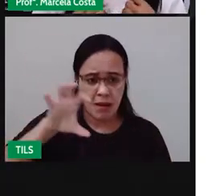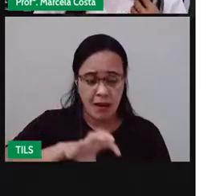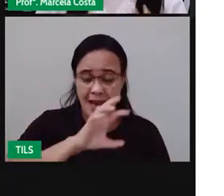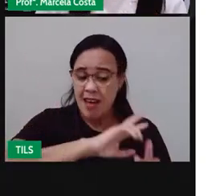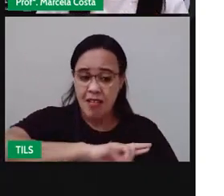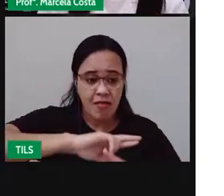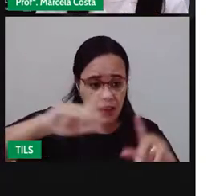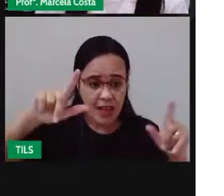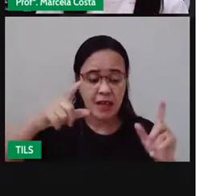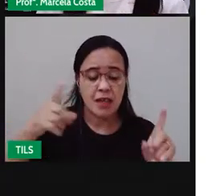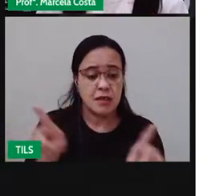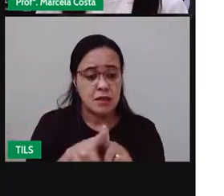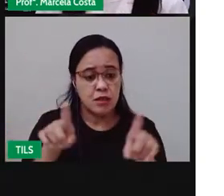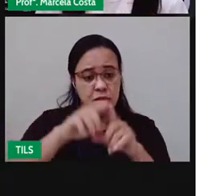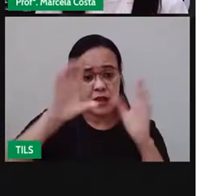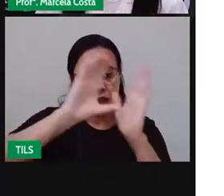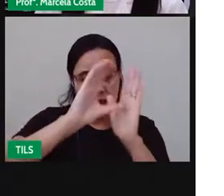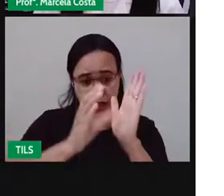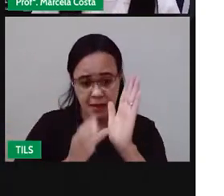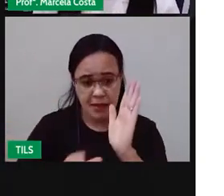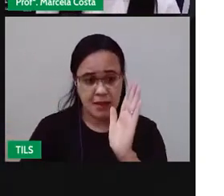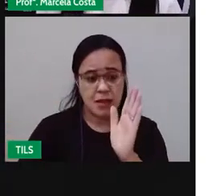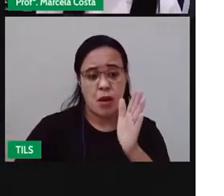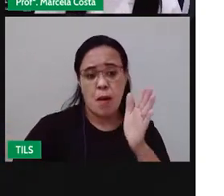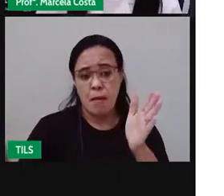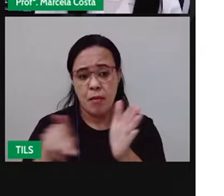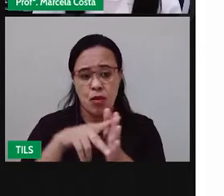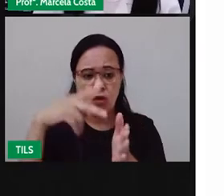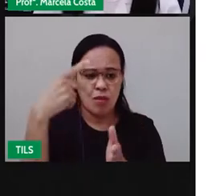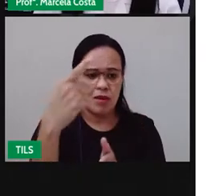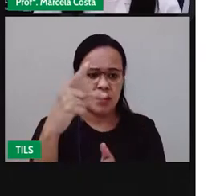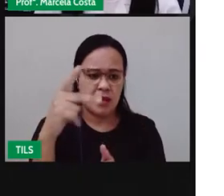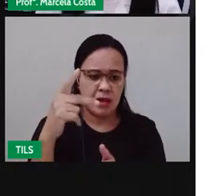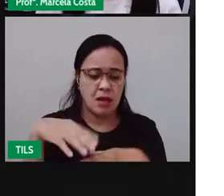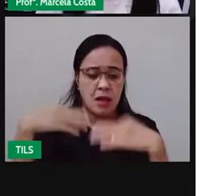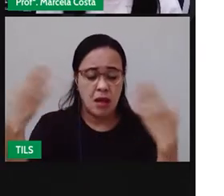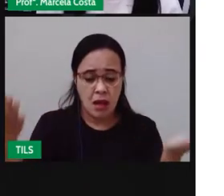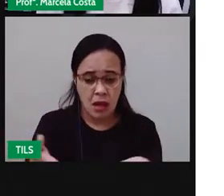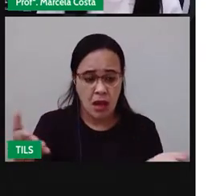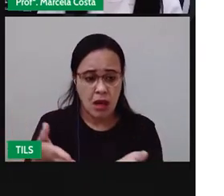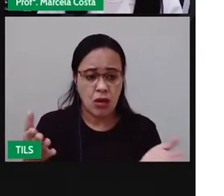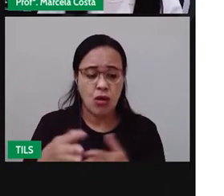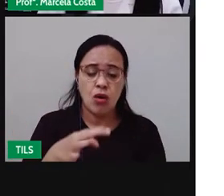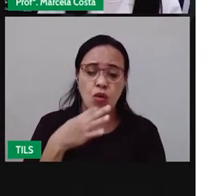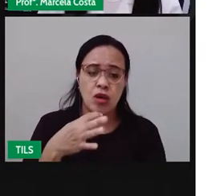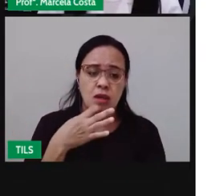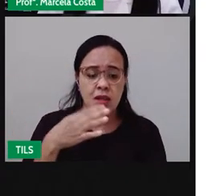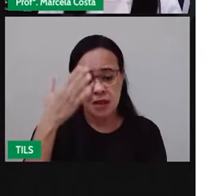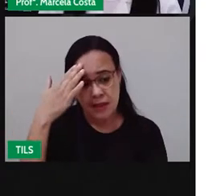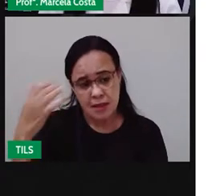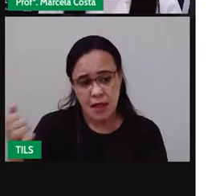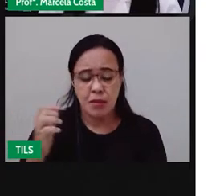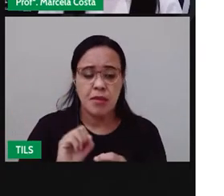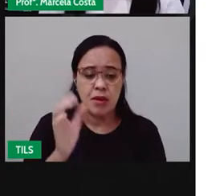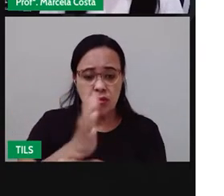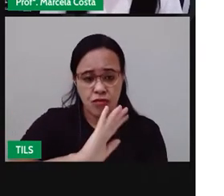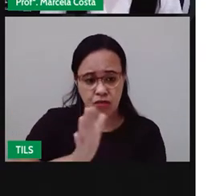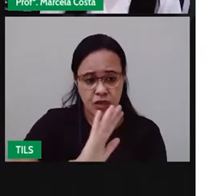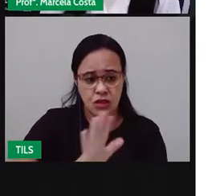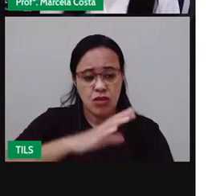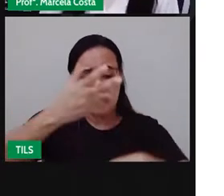características próprias. A gente vai conhecer um pouco mais sobre isso, ouvindo esse vídeo aqui, ó.